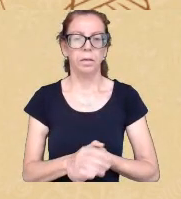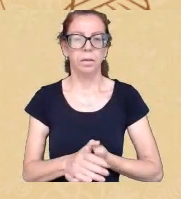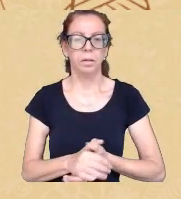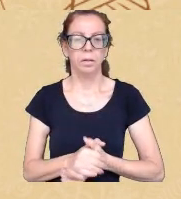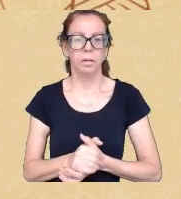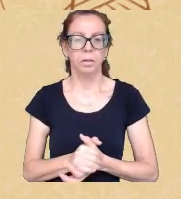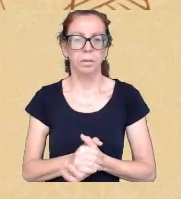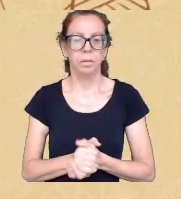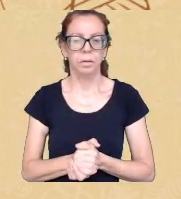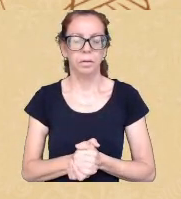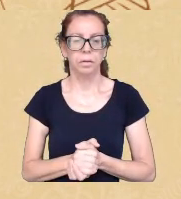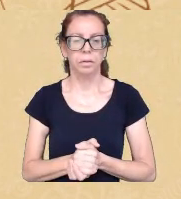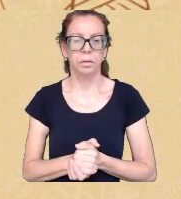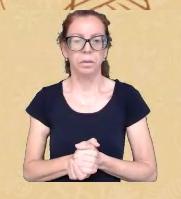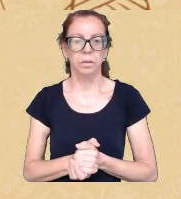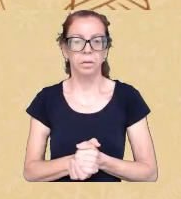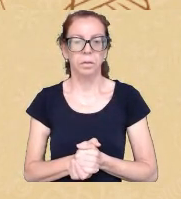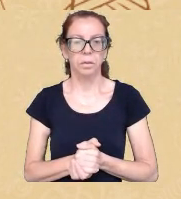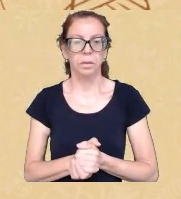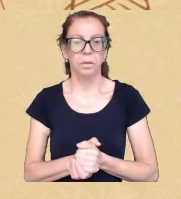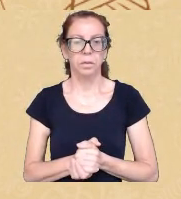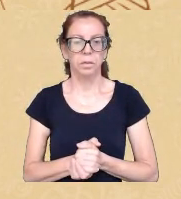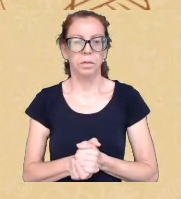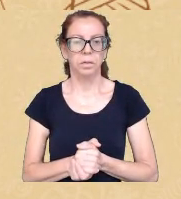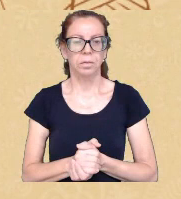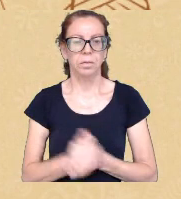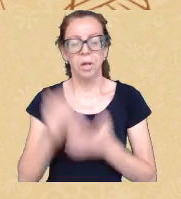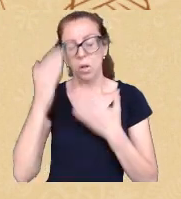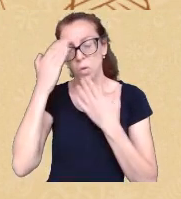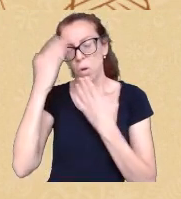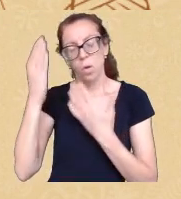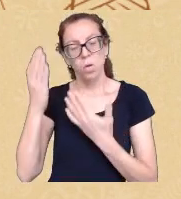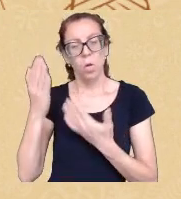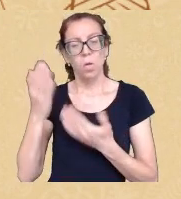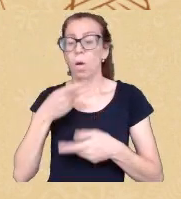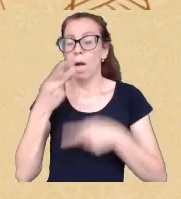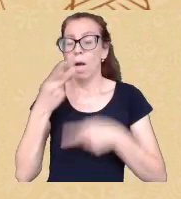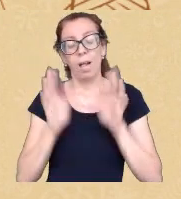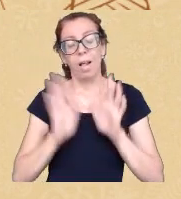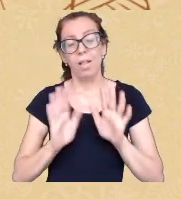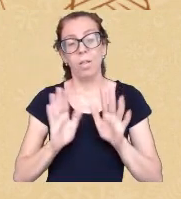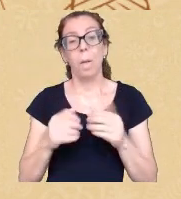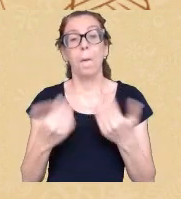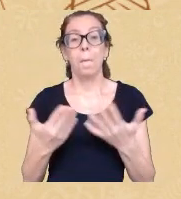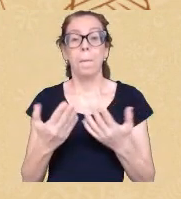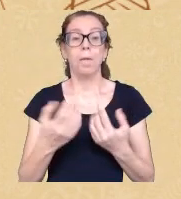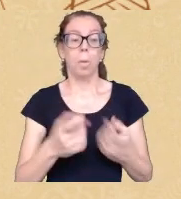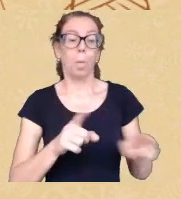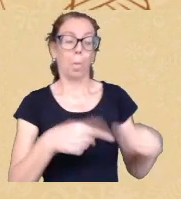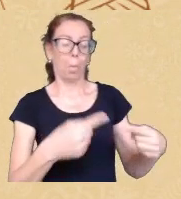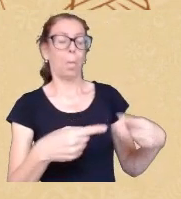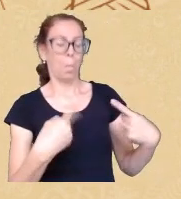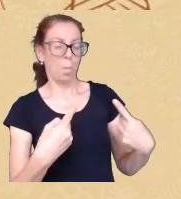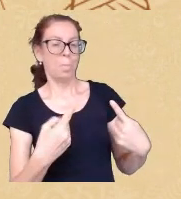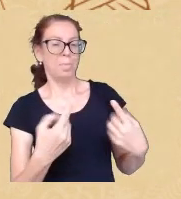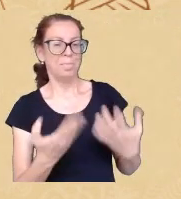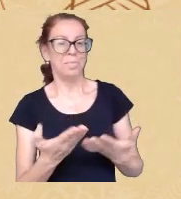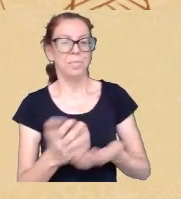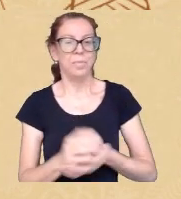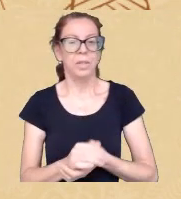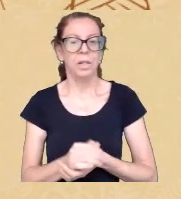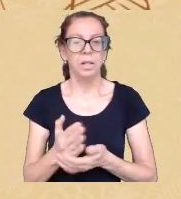obrigado eu não ia nem parar mas o Pierre me provocou também e aí assim durante todo o